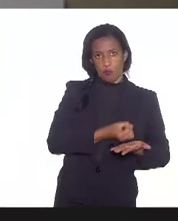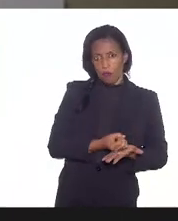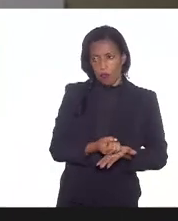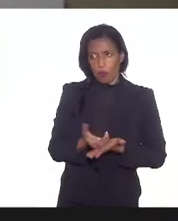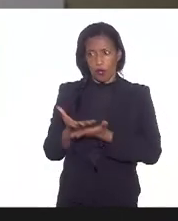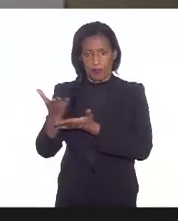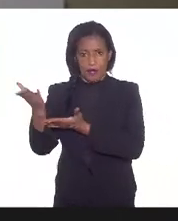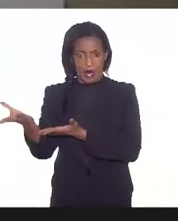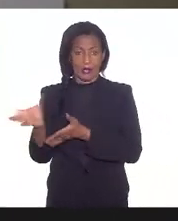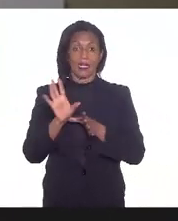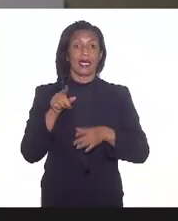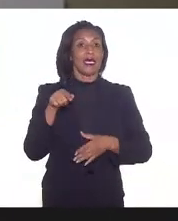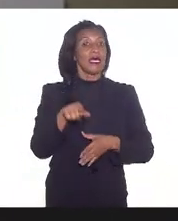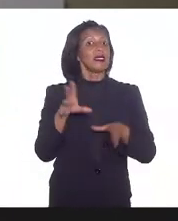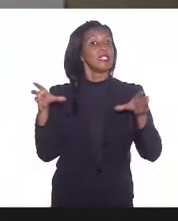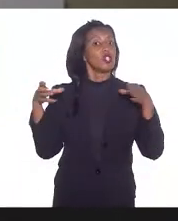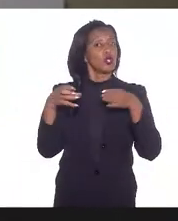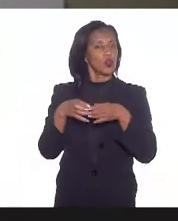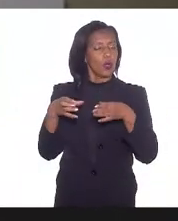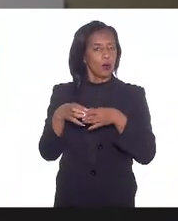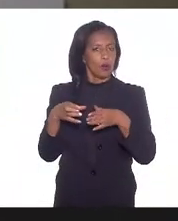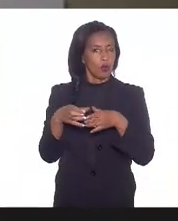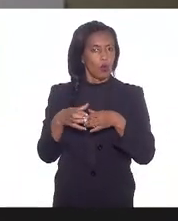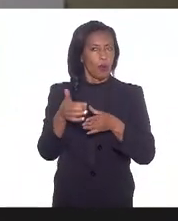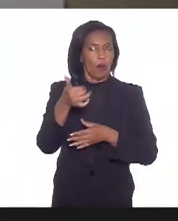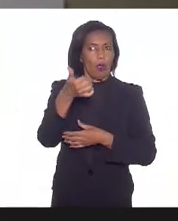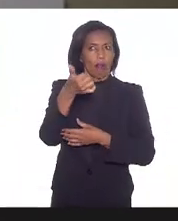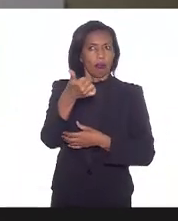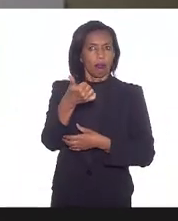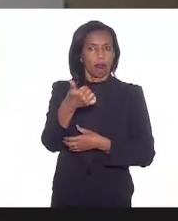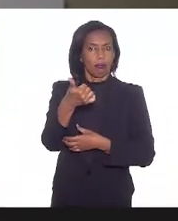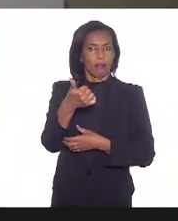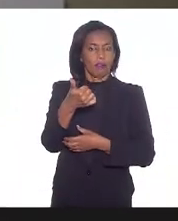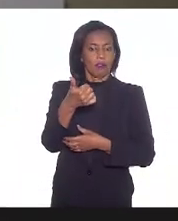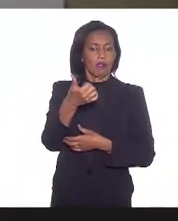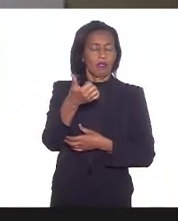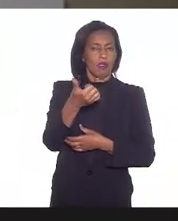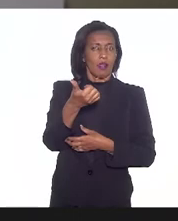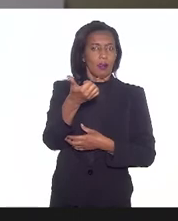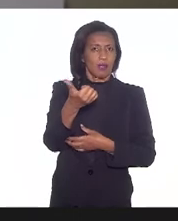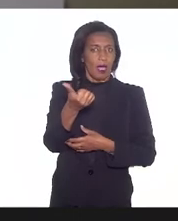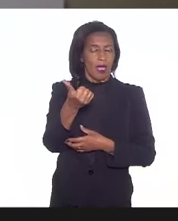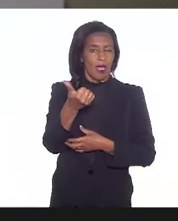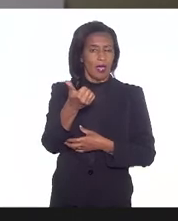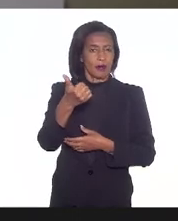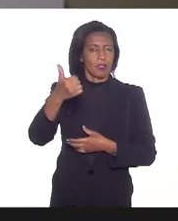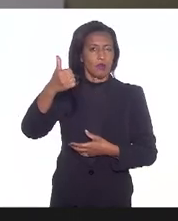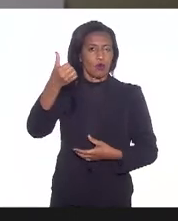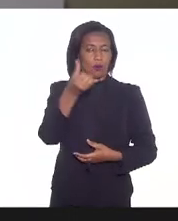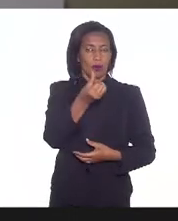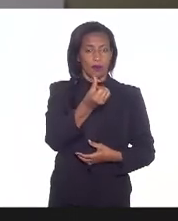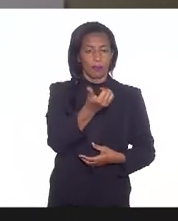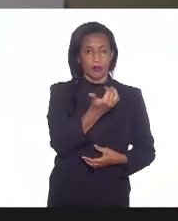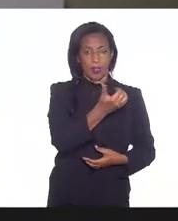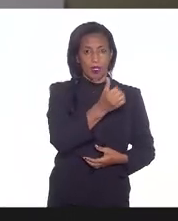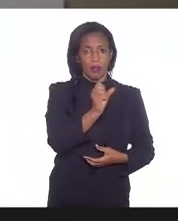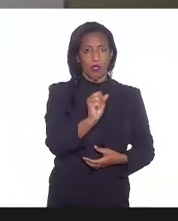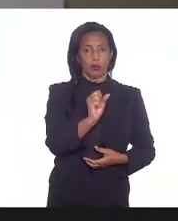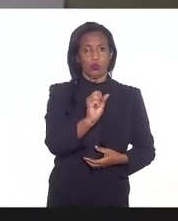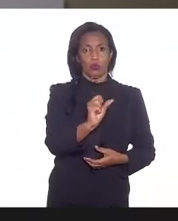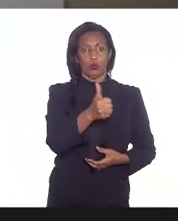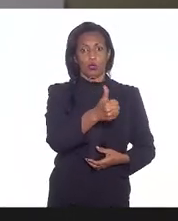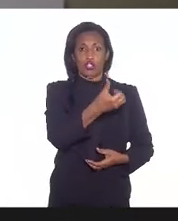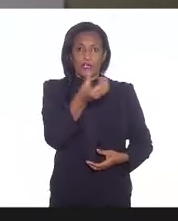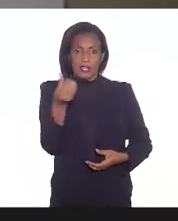grupos o décimo nono décimo sexto até o décimo até o vigésimo ainda não estão 100%